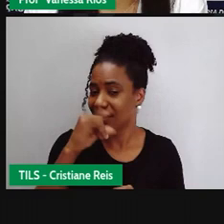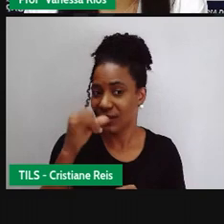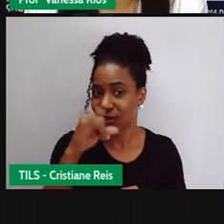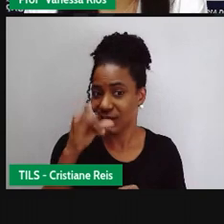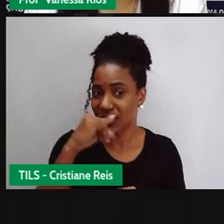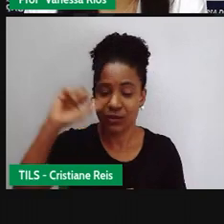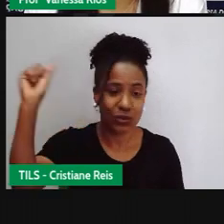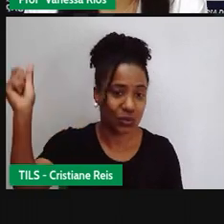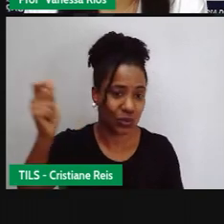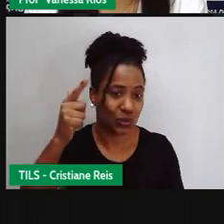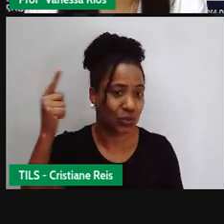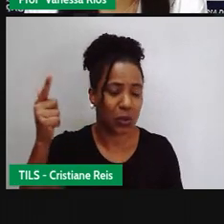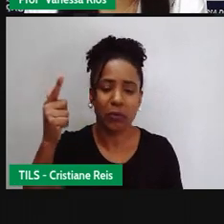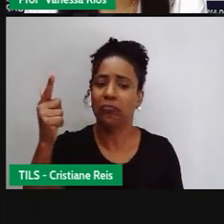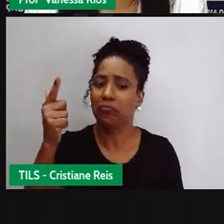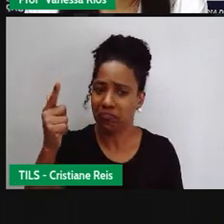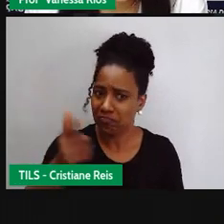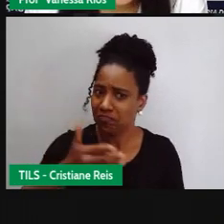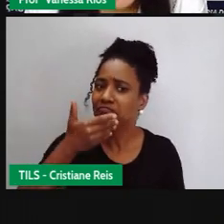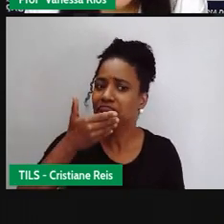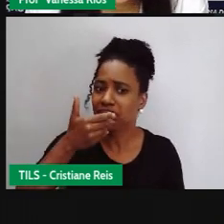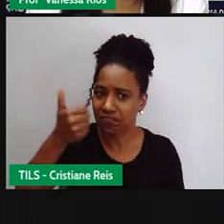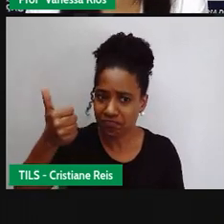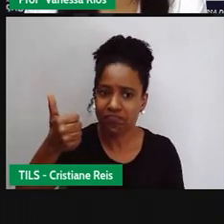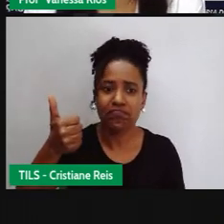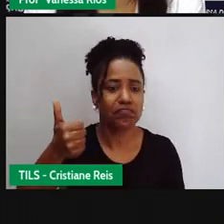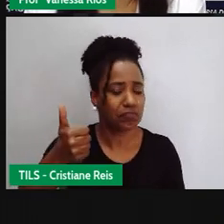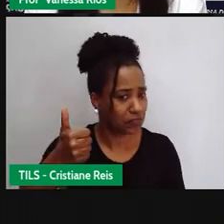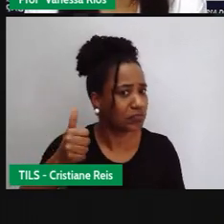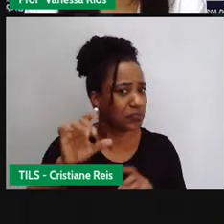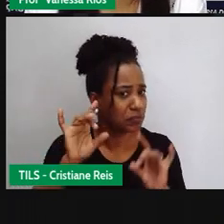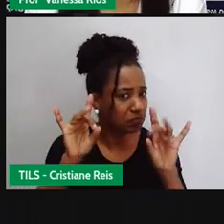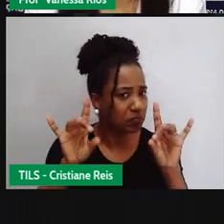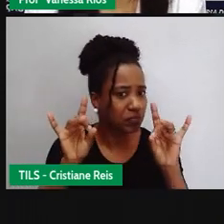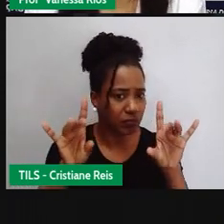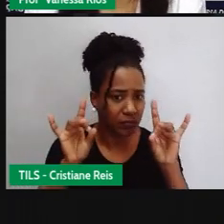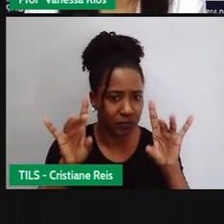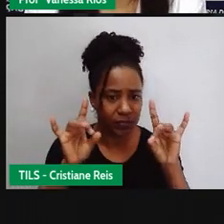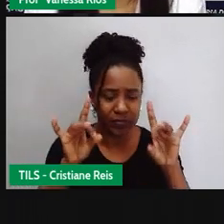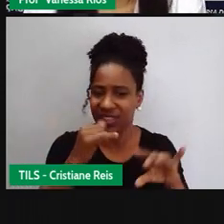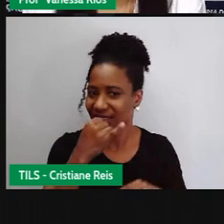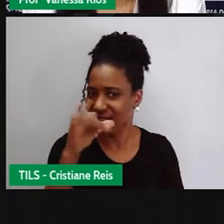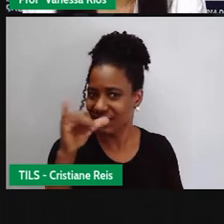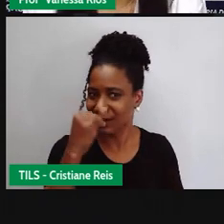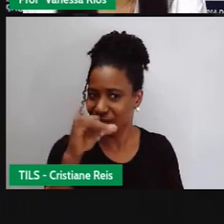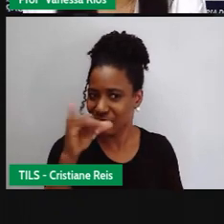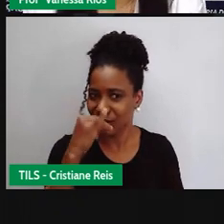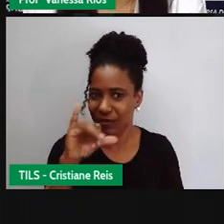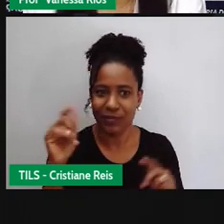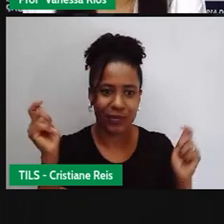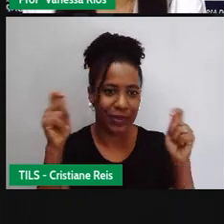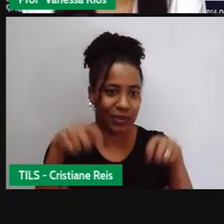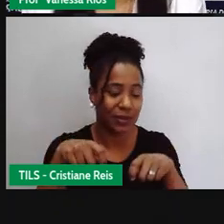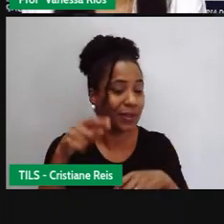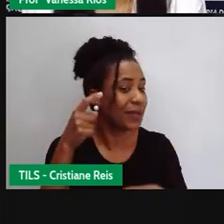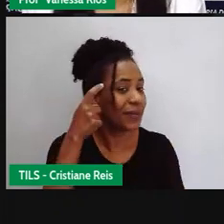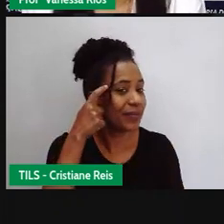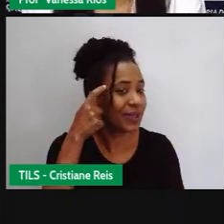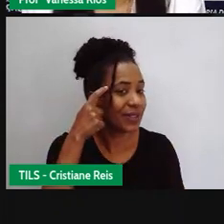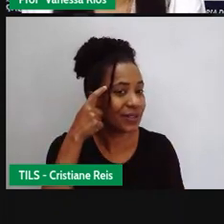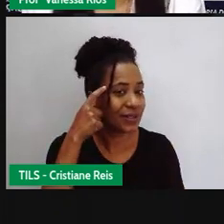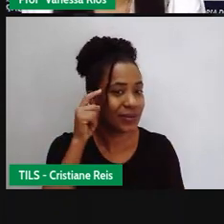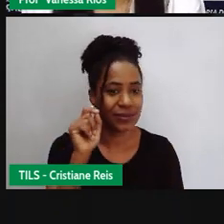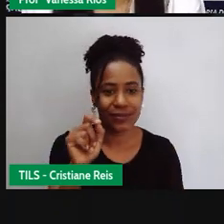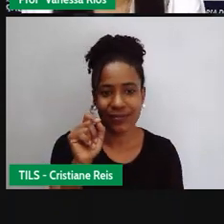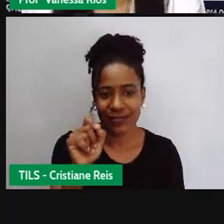uma das fontes alternativas mais promissoras para a obtenção energética. Porque aí a gente pensa o